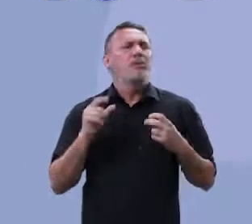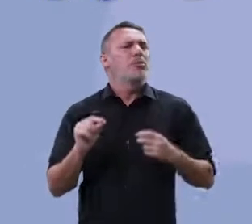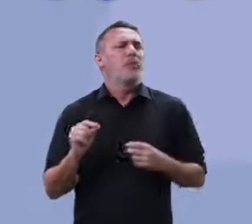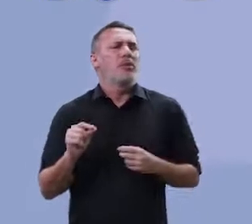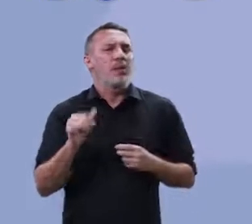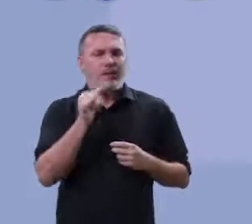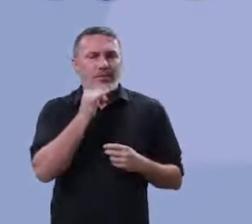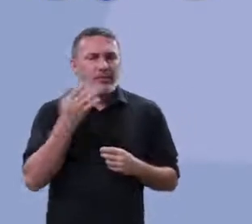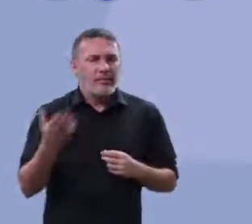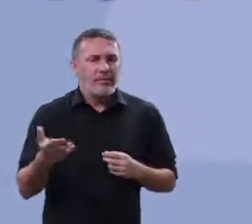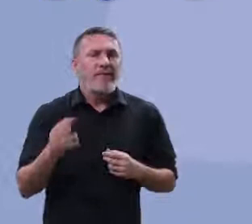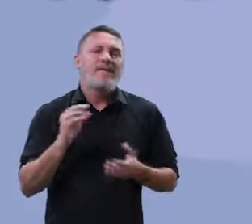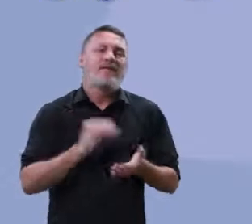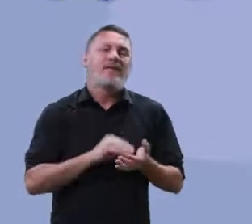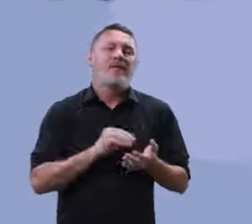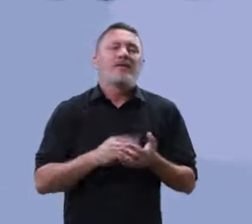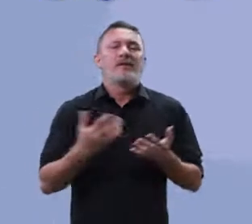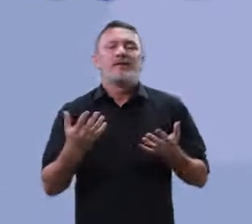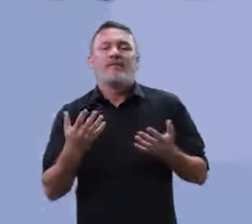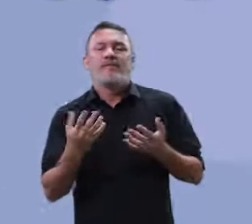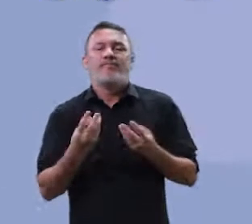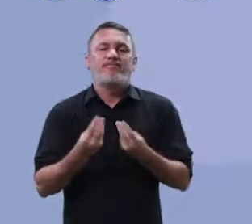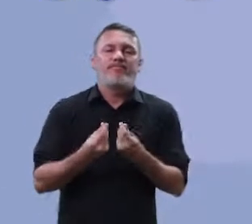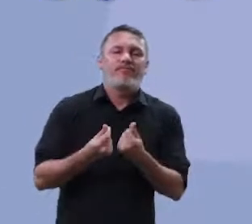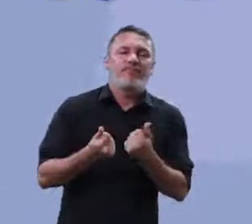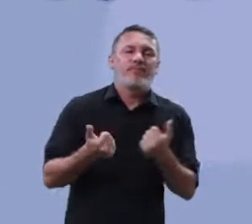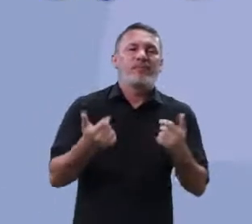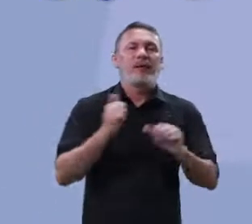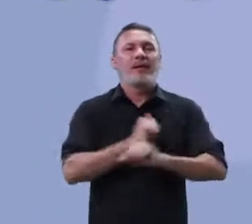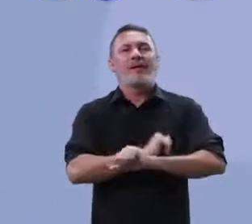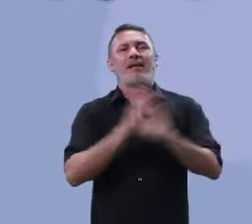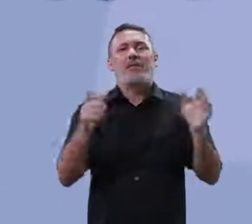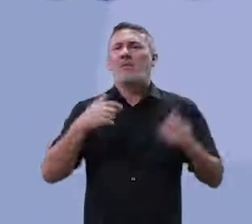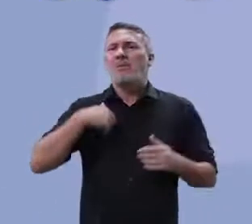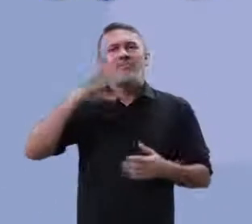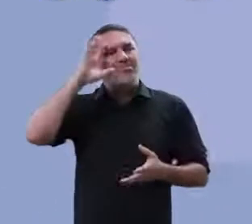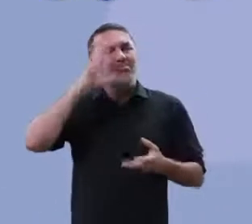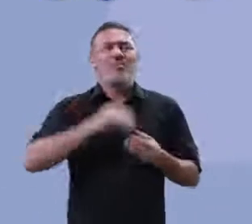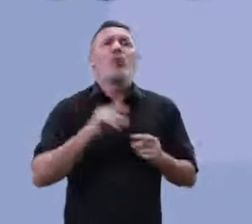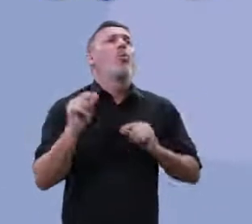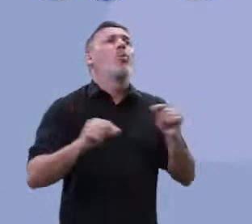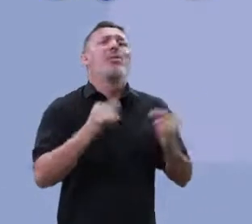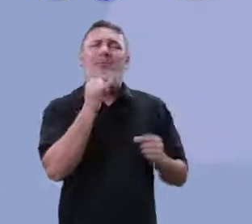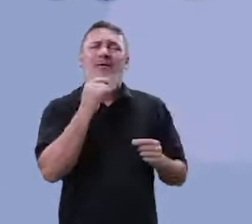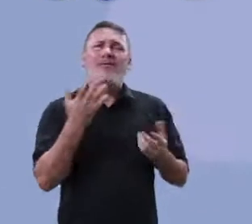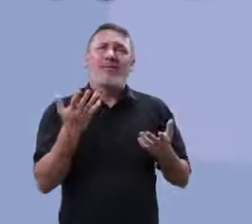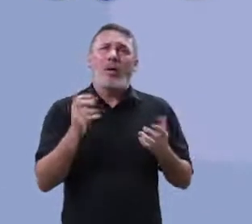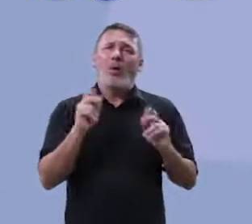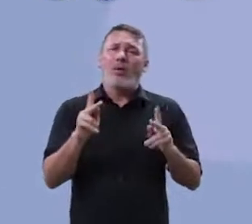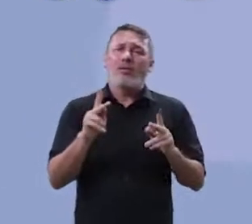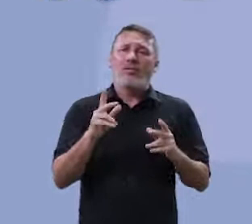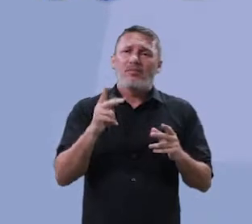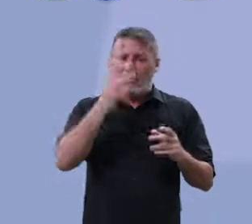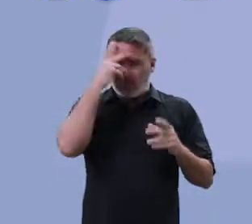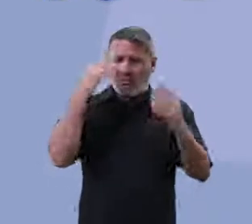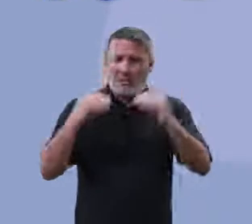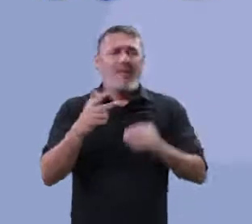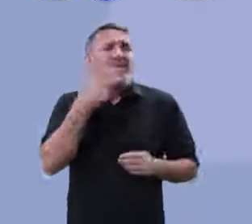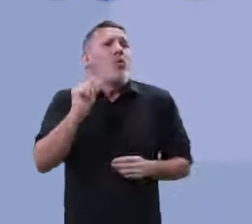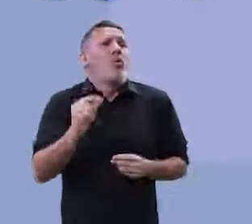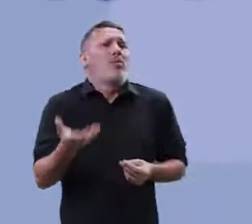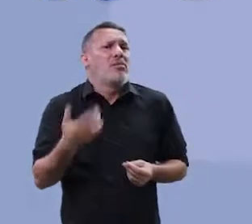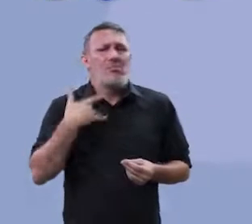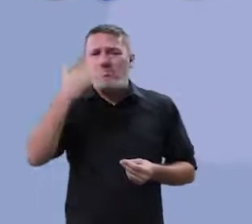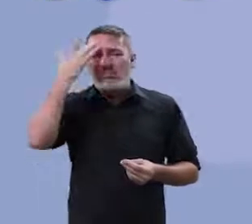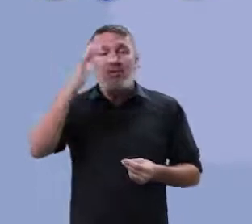vocês perceberam que, nesse exemplo, falta uma fluidez das ideias. Você não conseguiu compreender o que o candidato